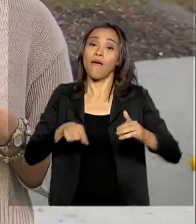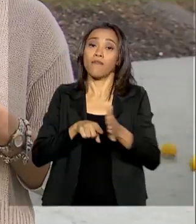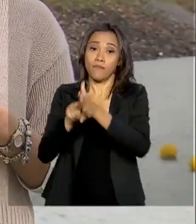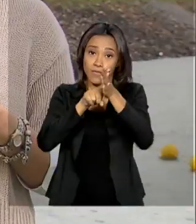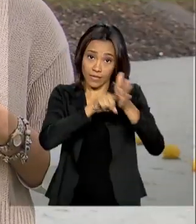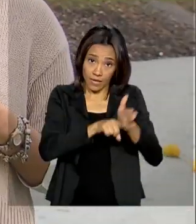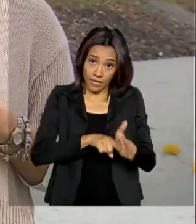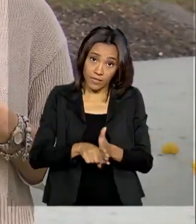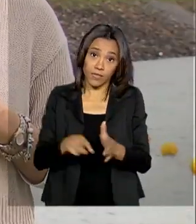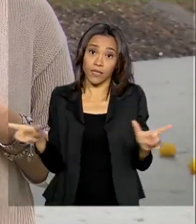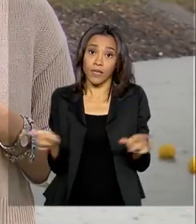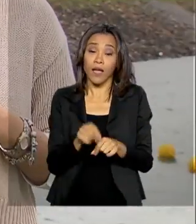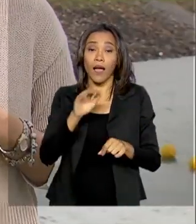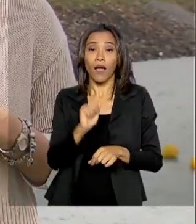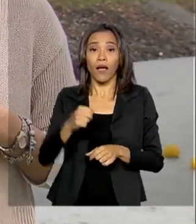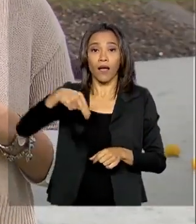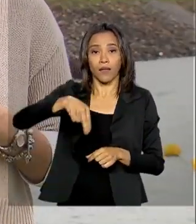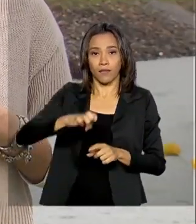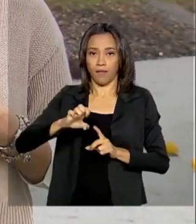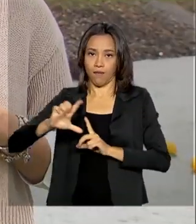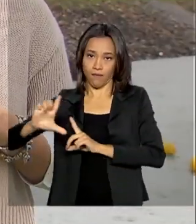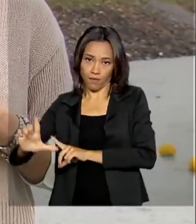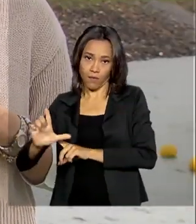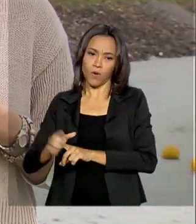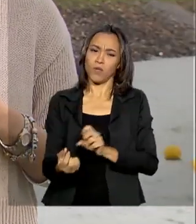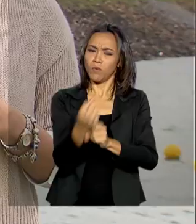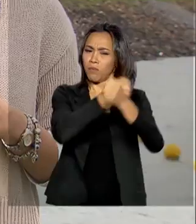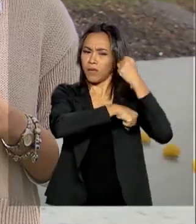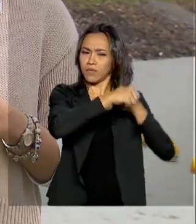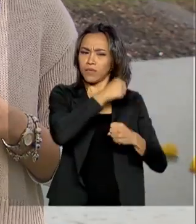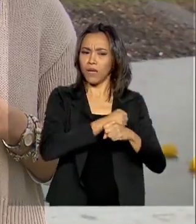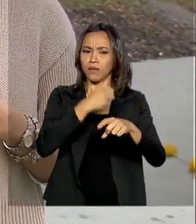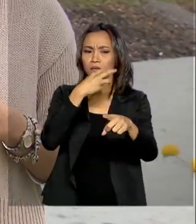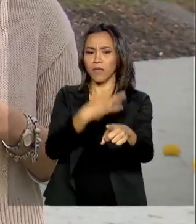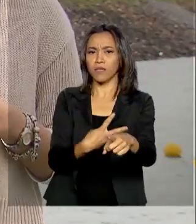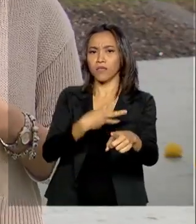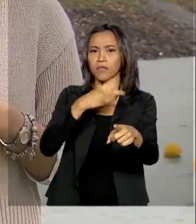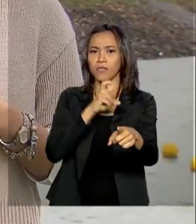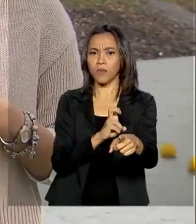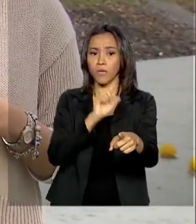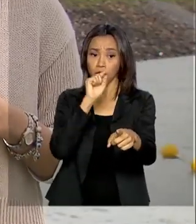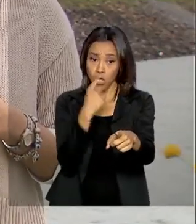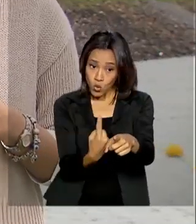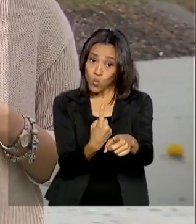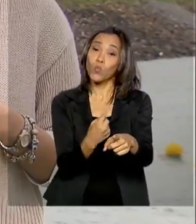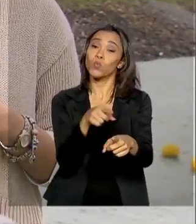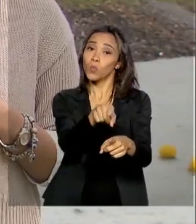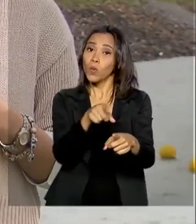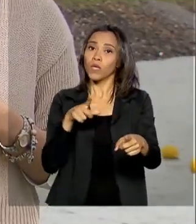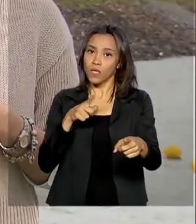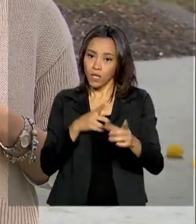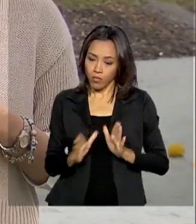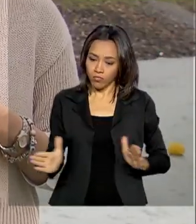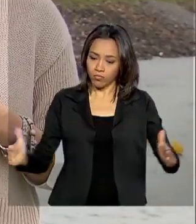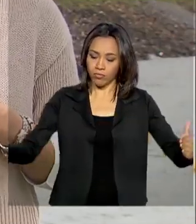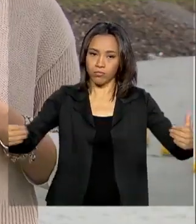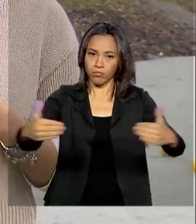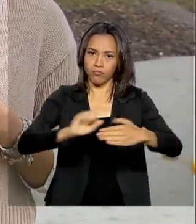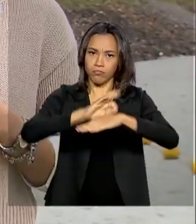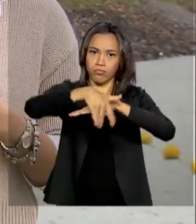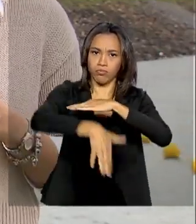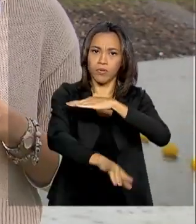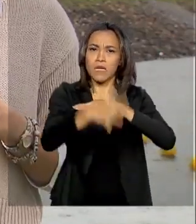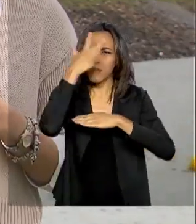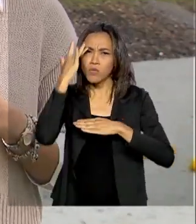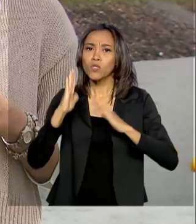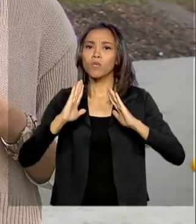Energia Elétrica. No ano passado, 351 empreendimentos com grandes reservatórios e pessoas vivendo nas